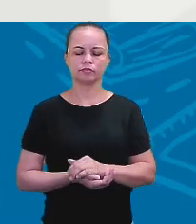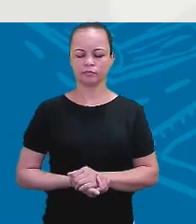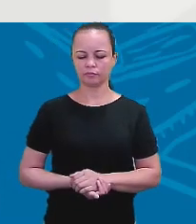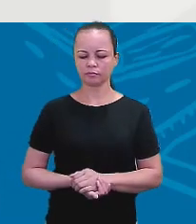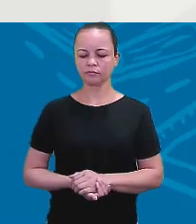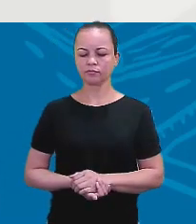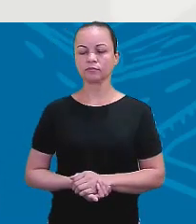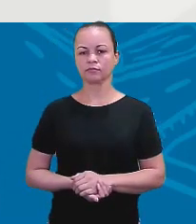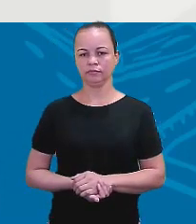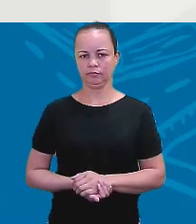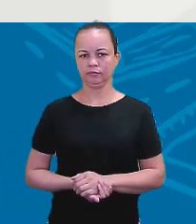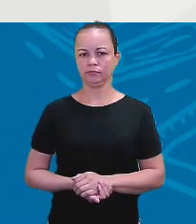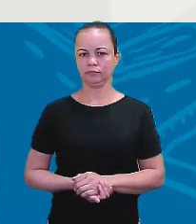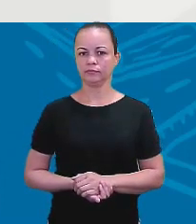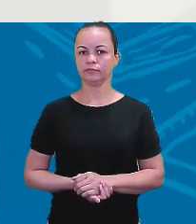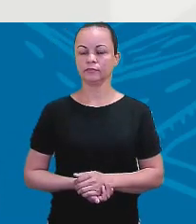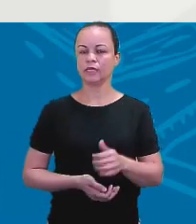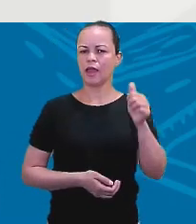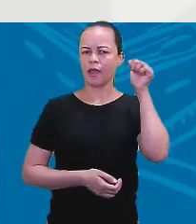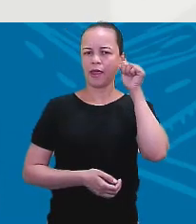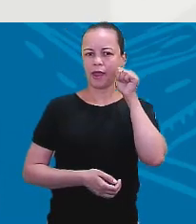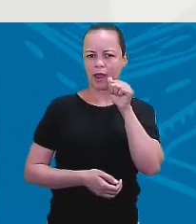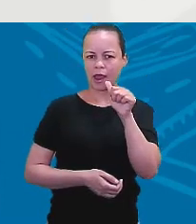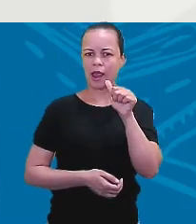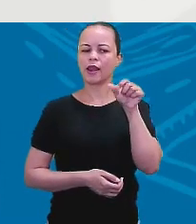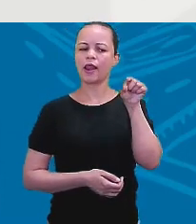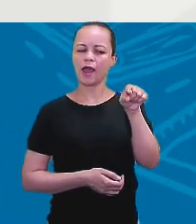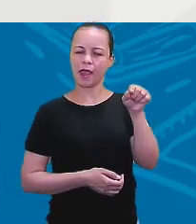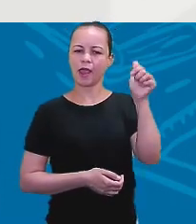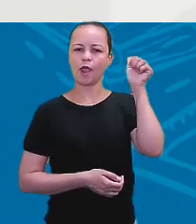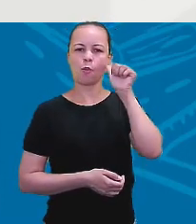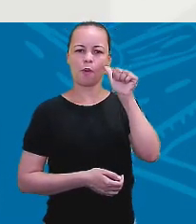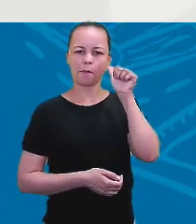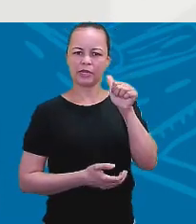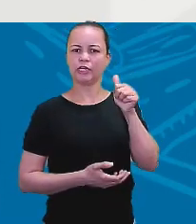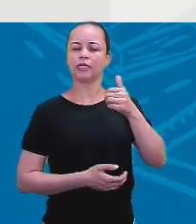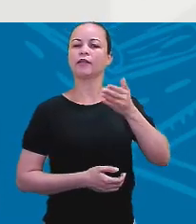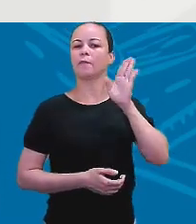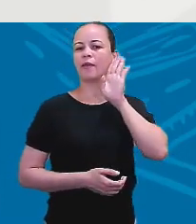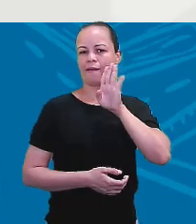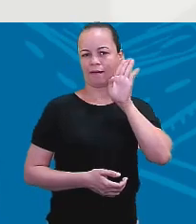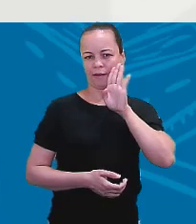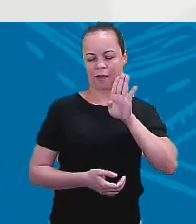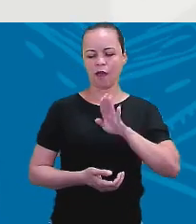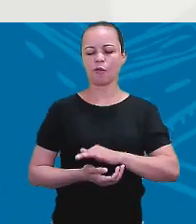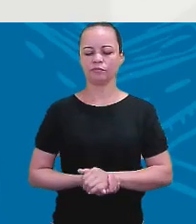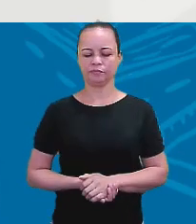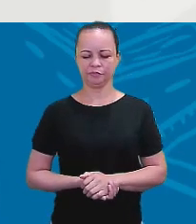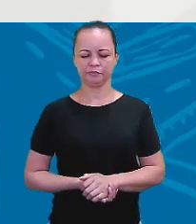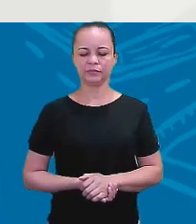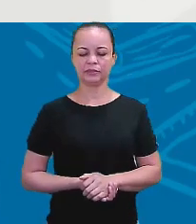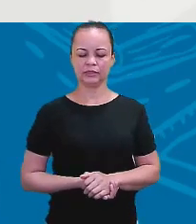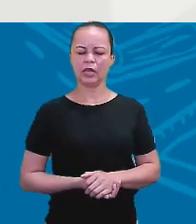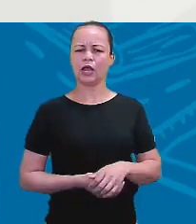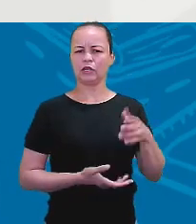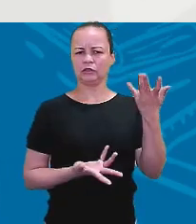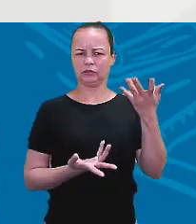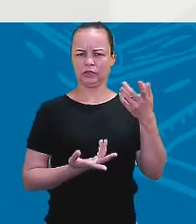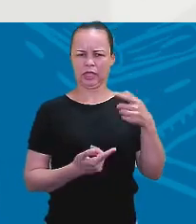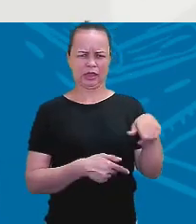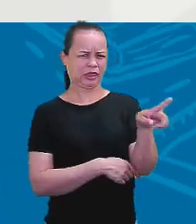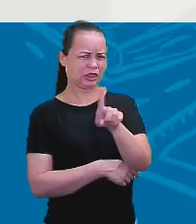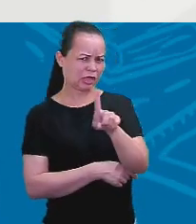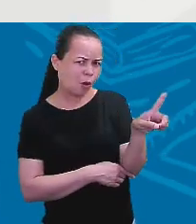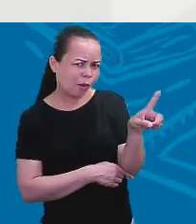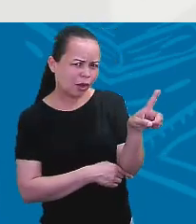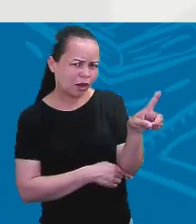She is a nice girl. Ela é uma garota legal. Isn't she? Não é. Então,